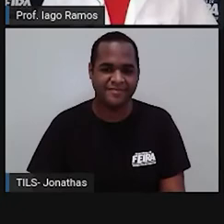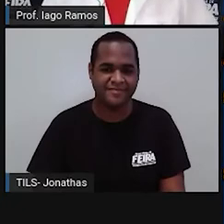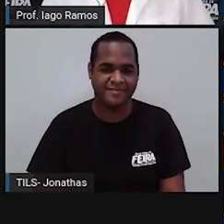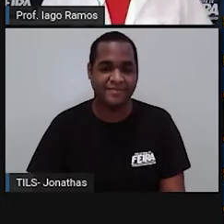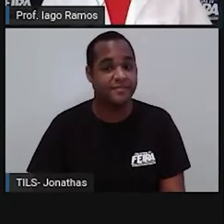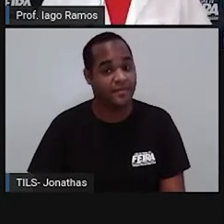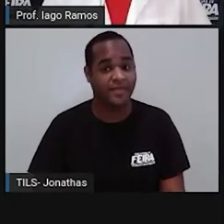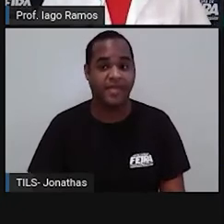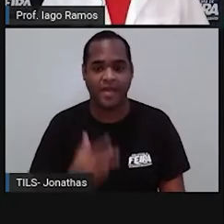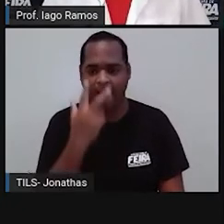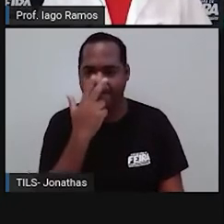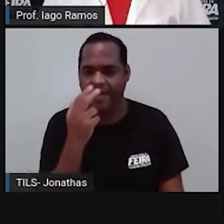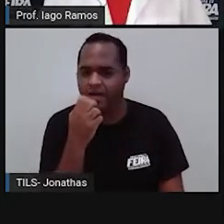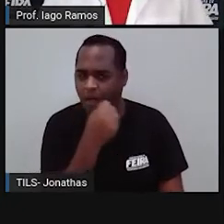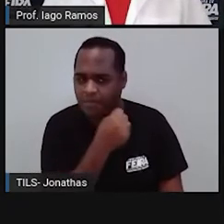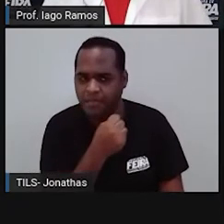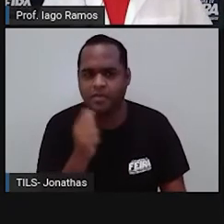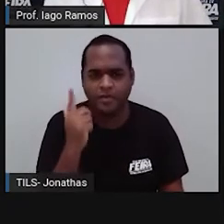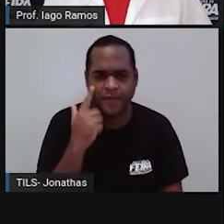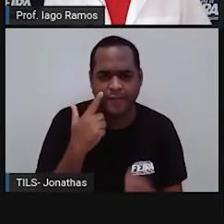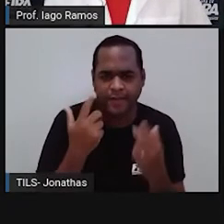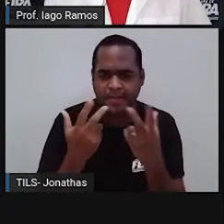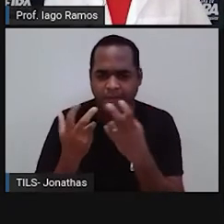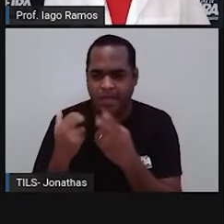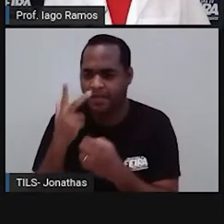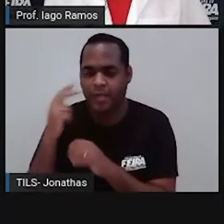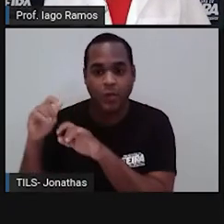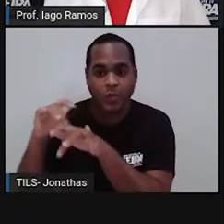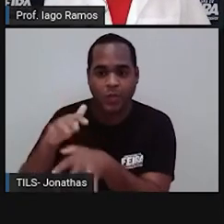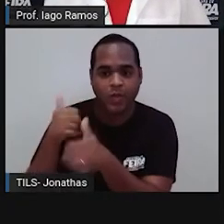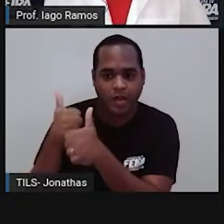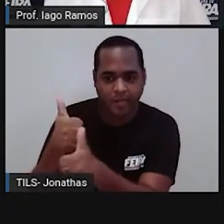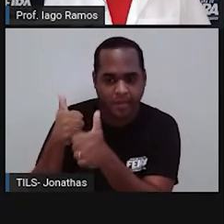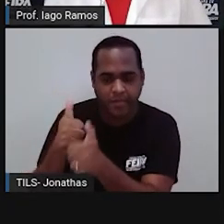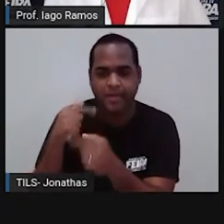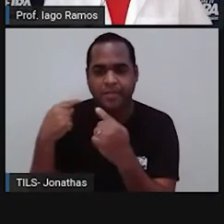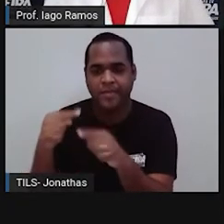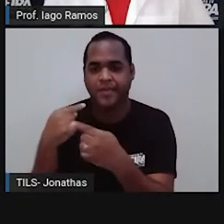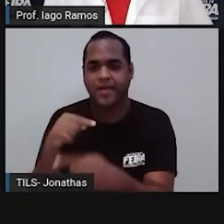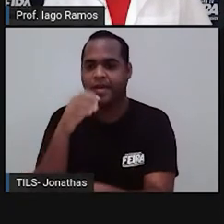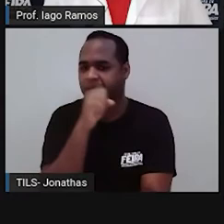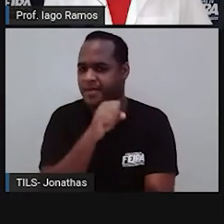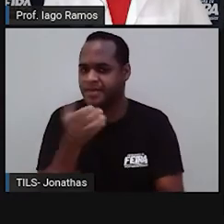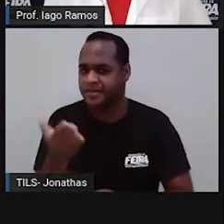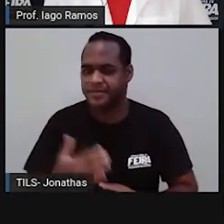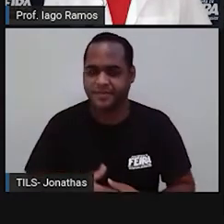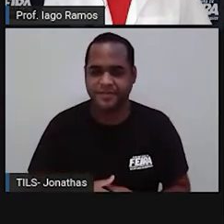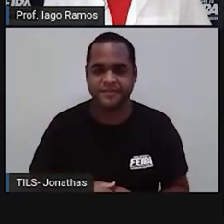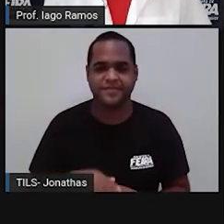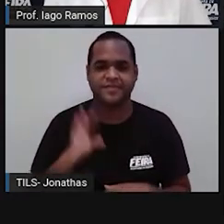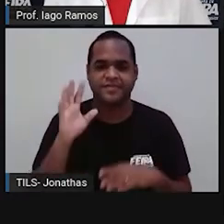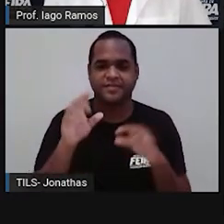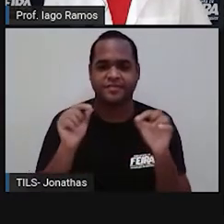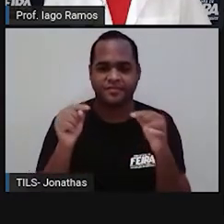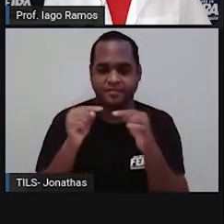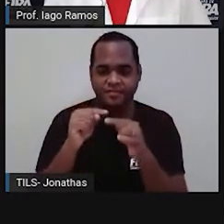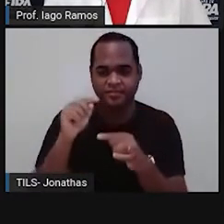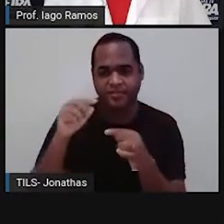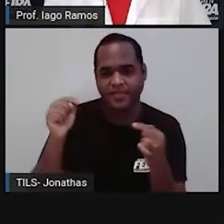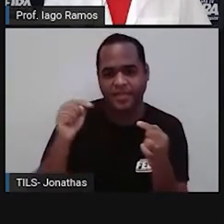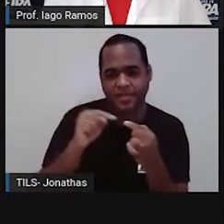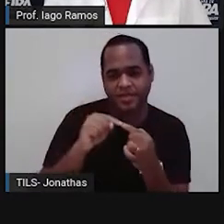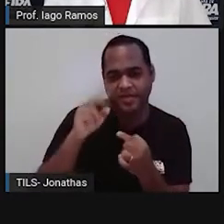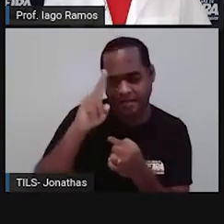Tá ficando mais rápido. Você percebeu? Que os vilões estão correndo atrás de nós mais rápido. Qual dos objetos nos faz lembrar um